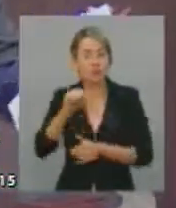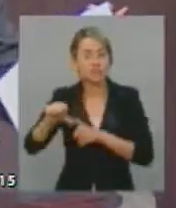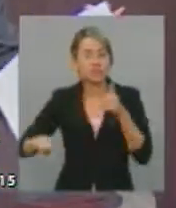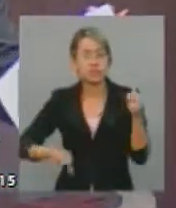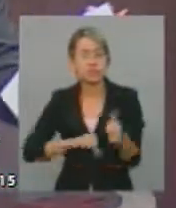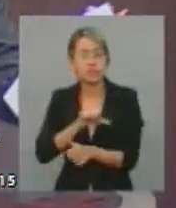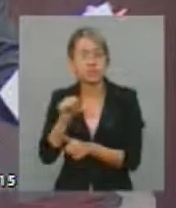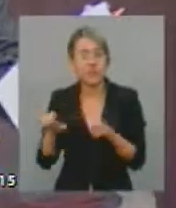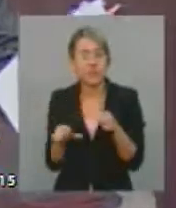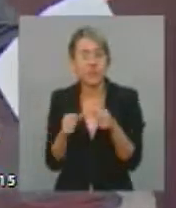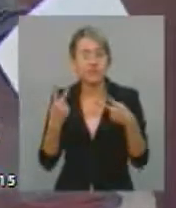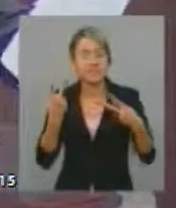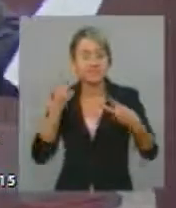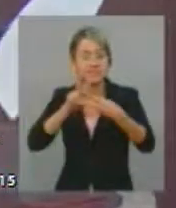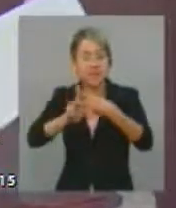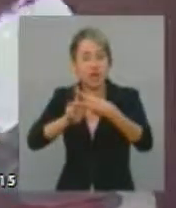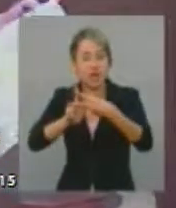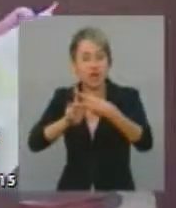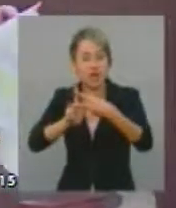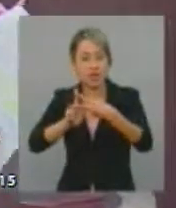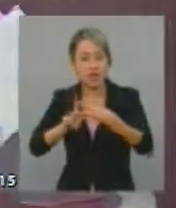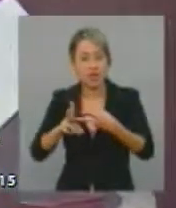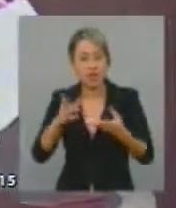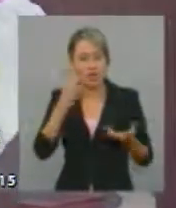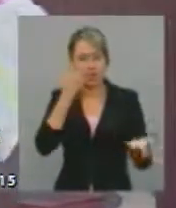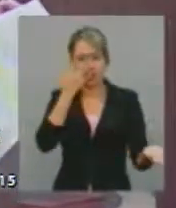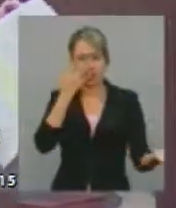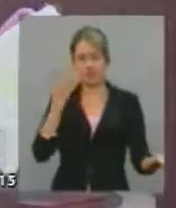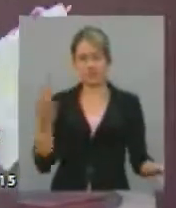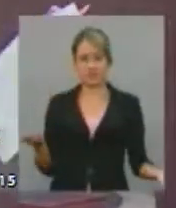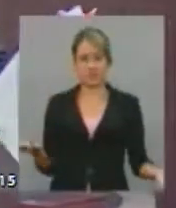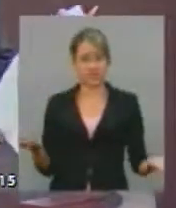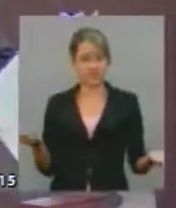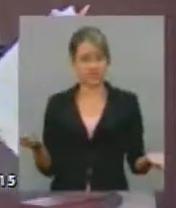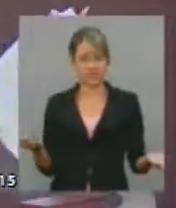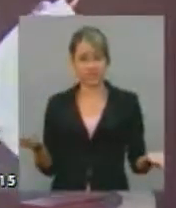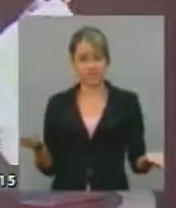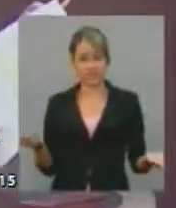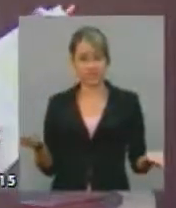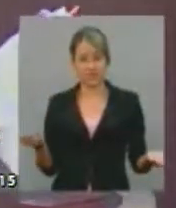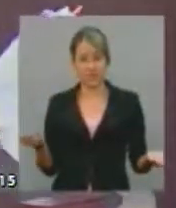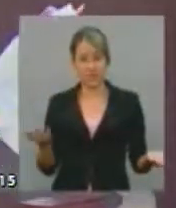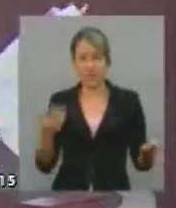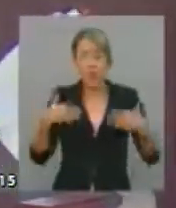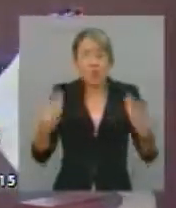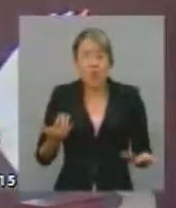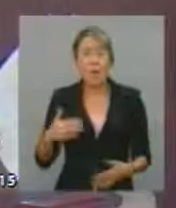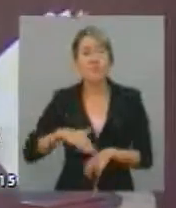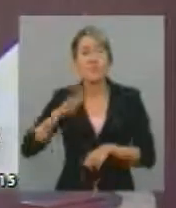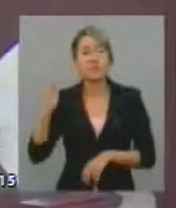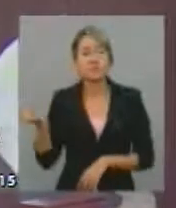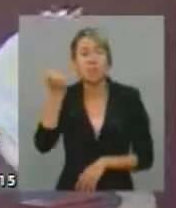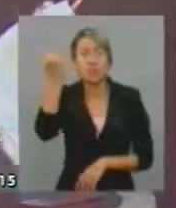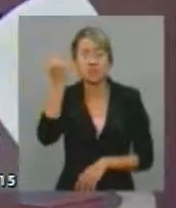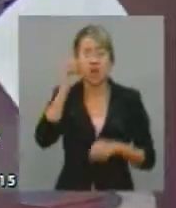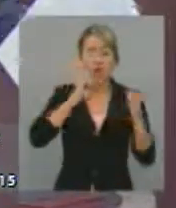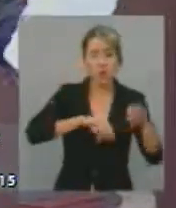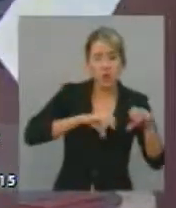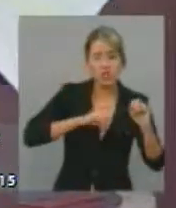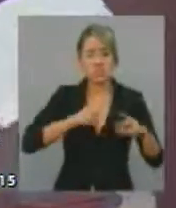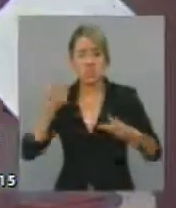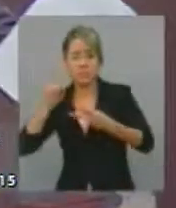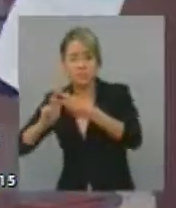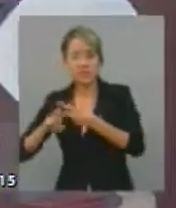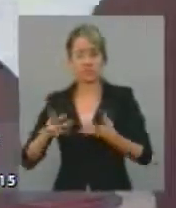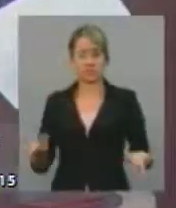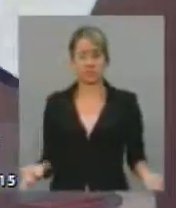celas. Olha, tem alguma coisa mais importante do que educação, aí você